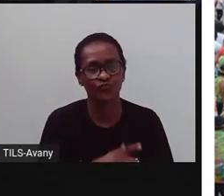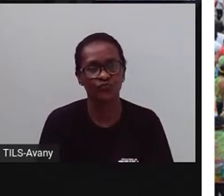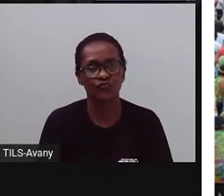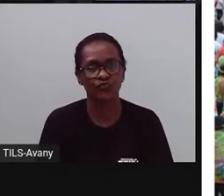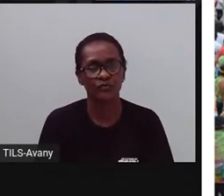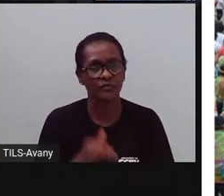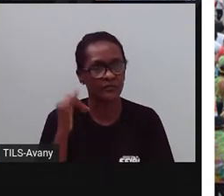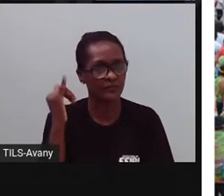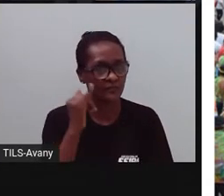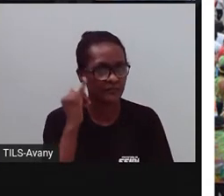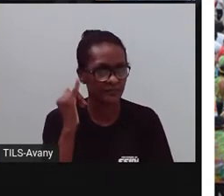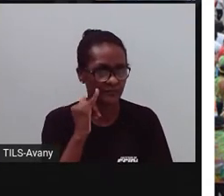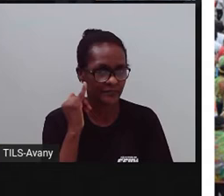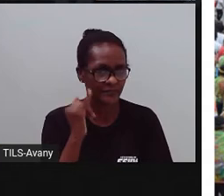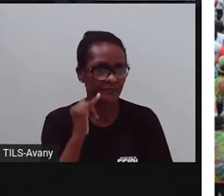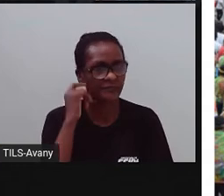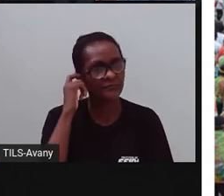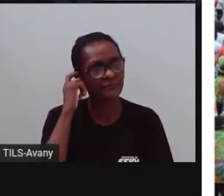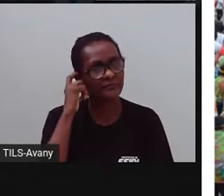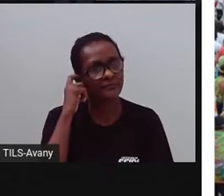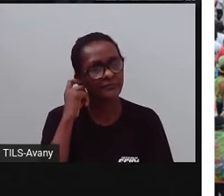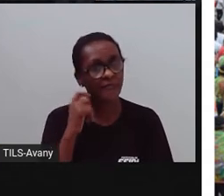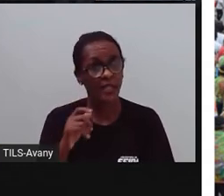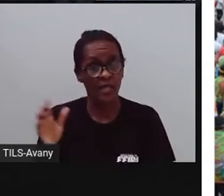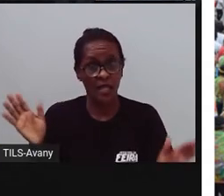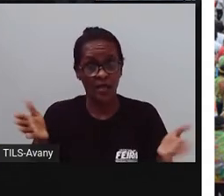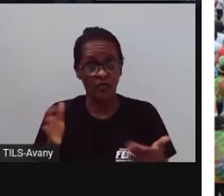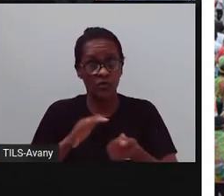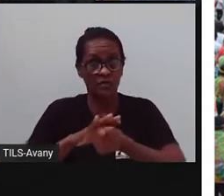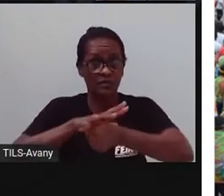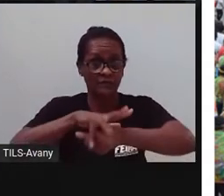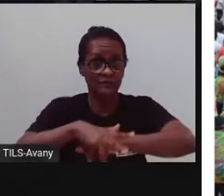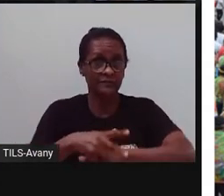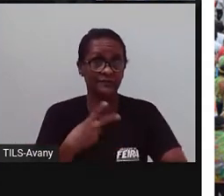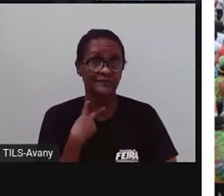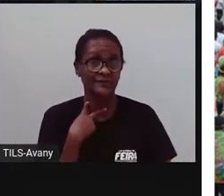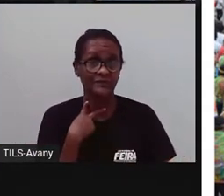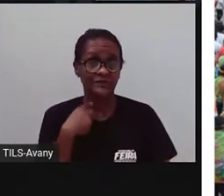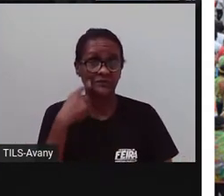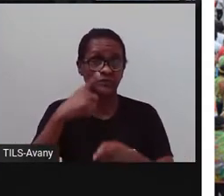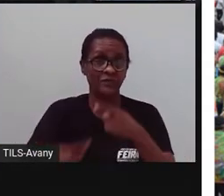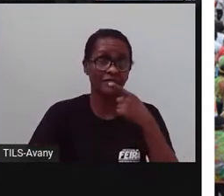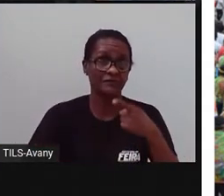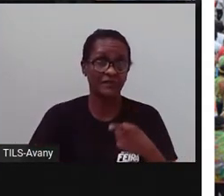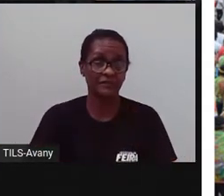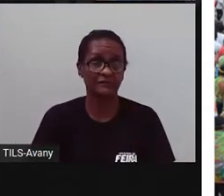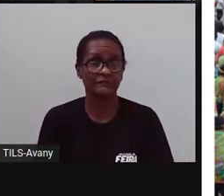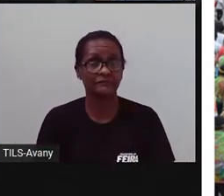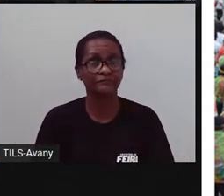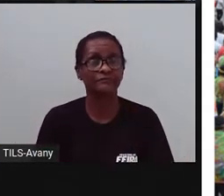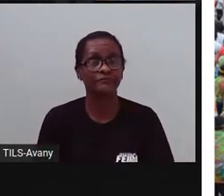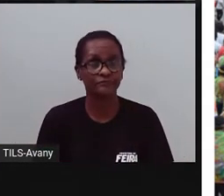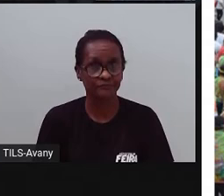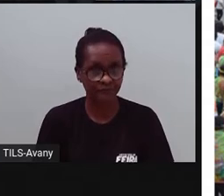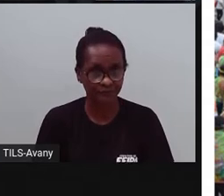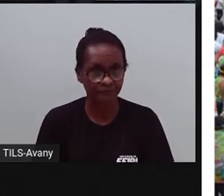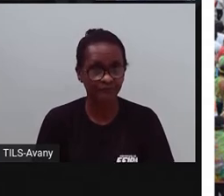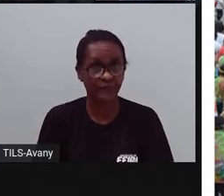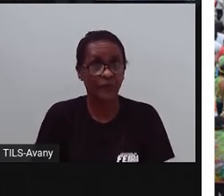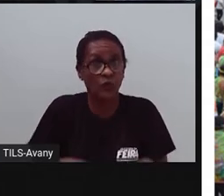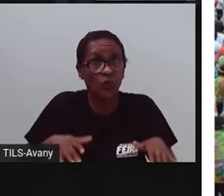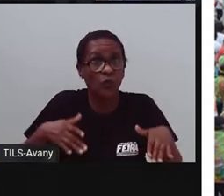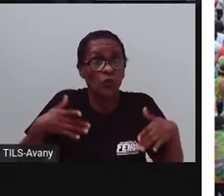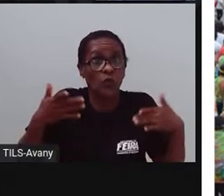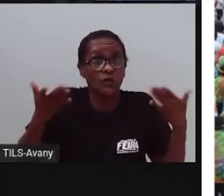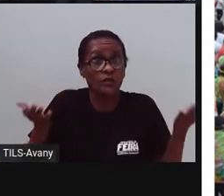importante. Infelizmente, por conta da pandemia, a gente não teve em 2020, não teve em 2021 e a gente não sabe como é que vai